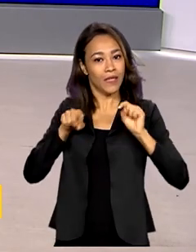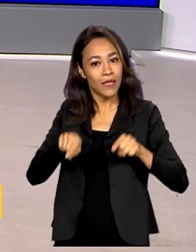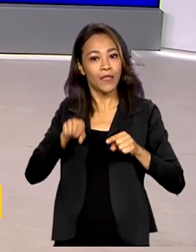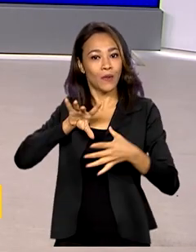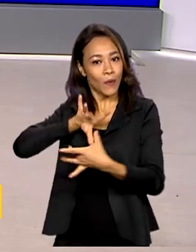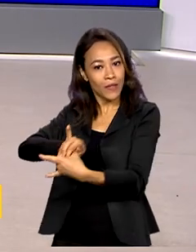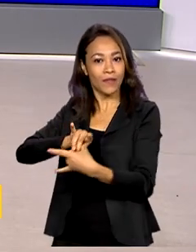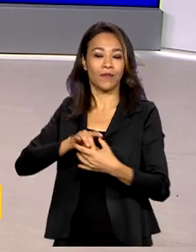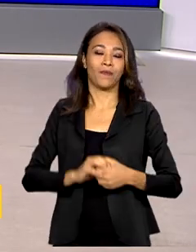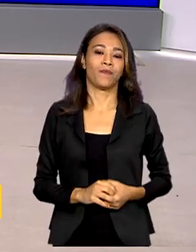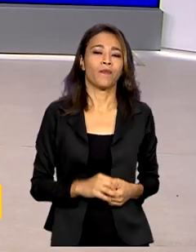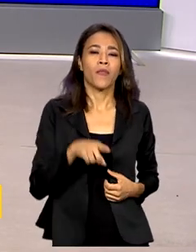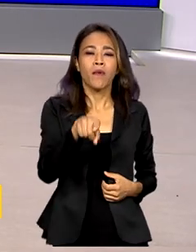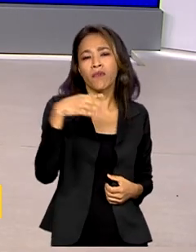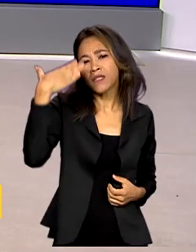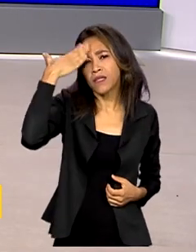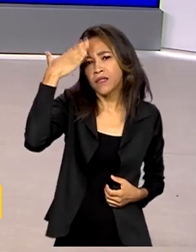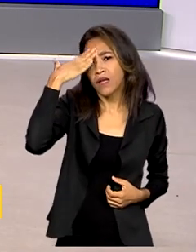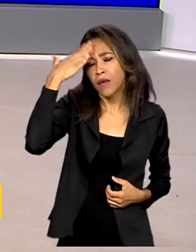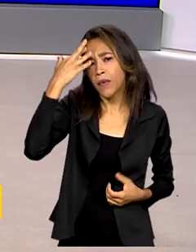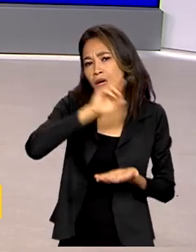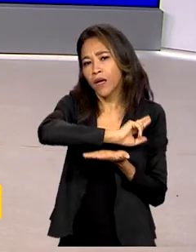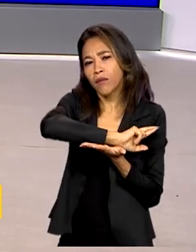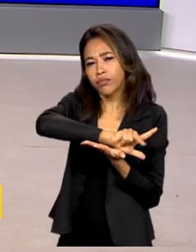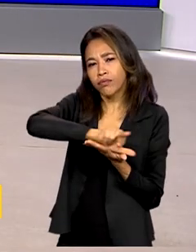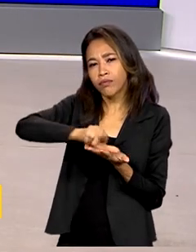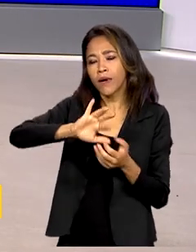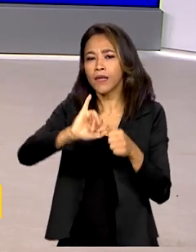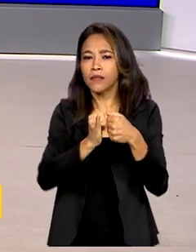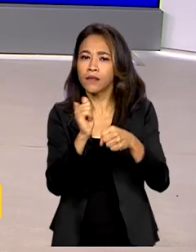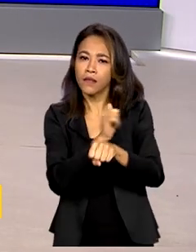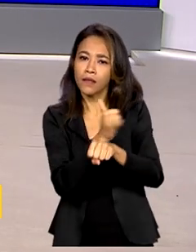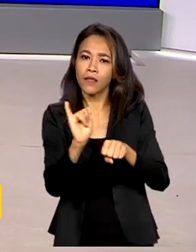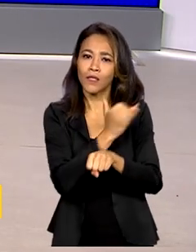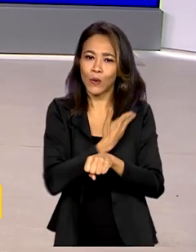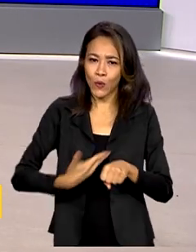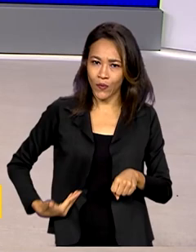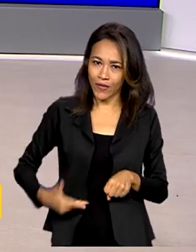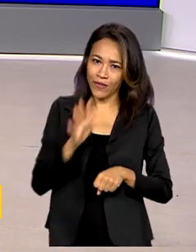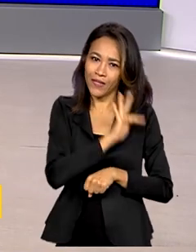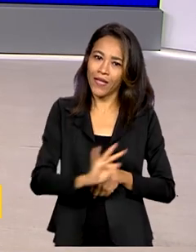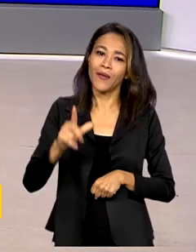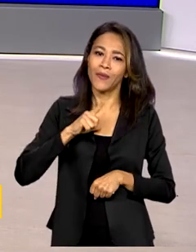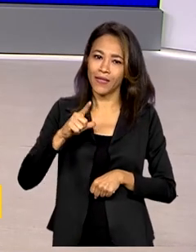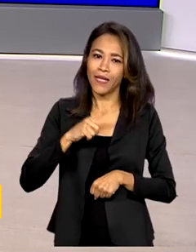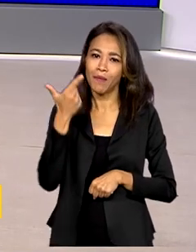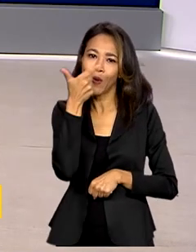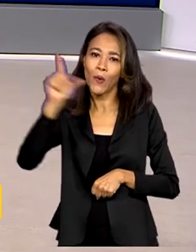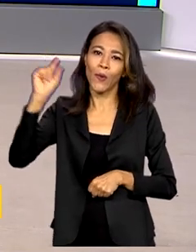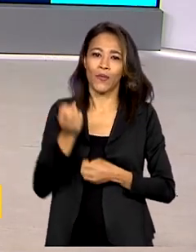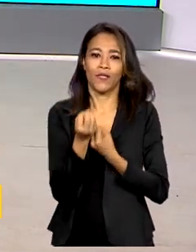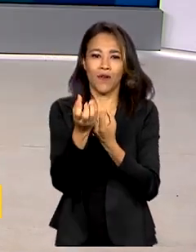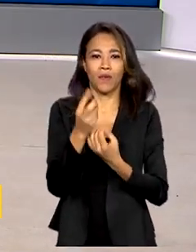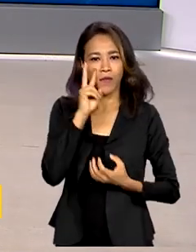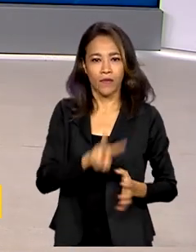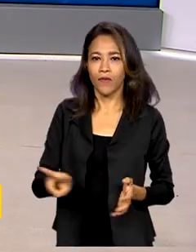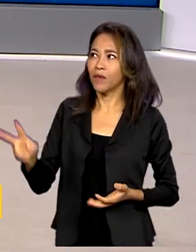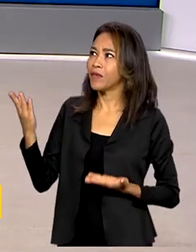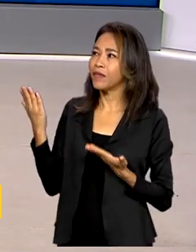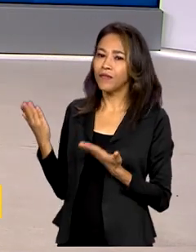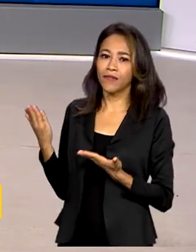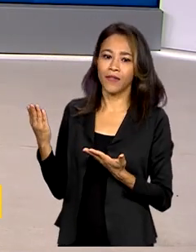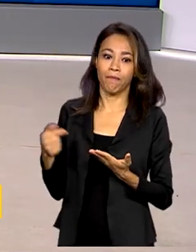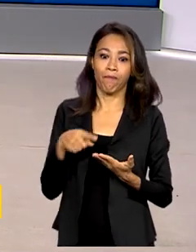E para você ficar por dentro das ações do governo federal, nós temos outras informações desta segunda-feira. Vamos conferir. No